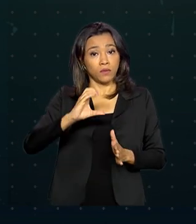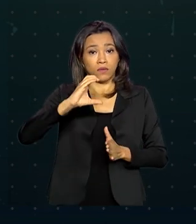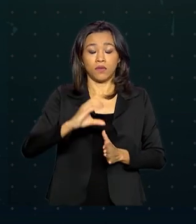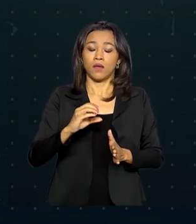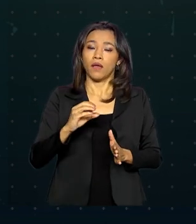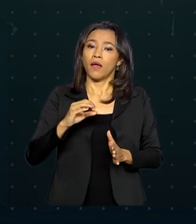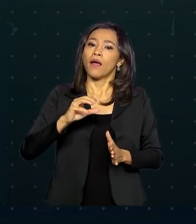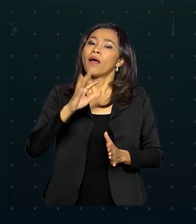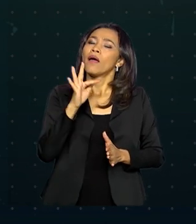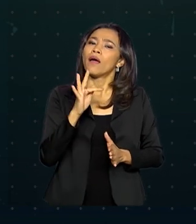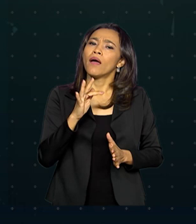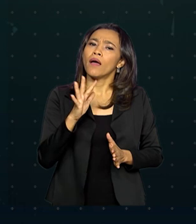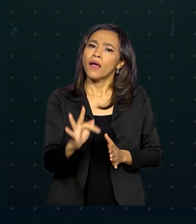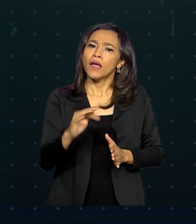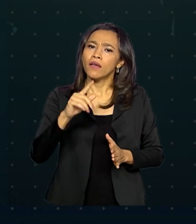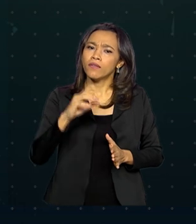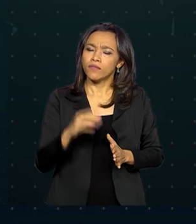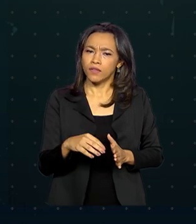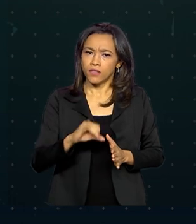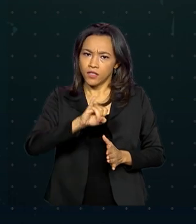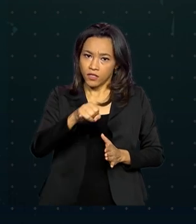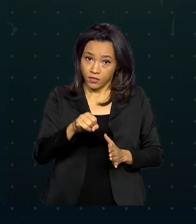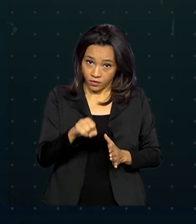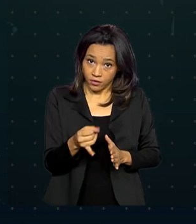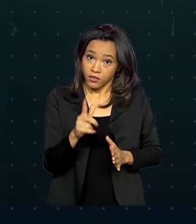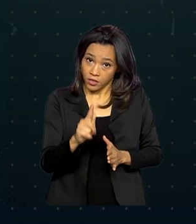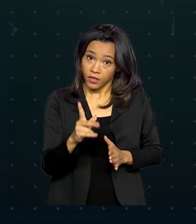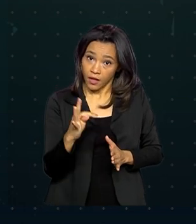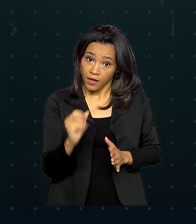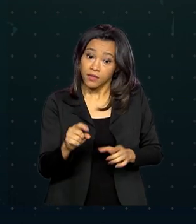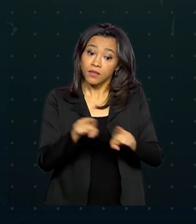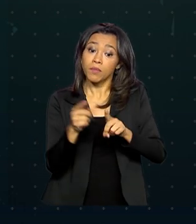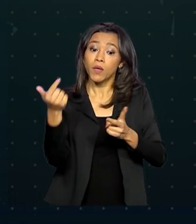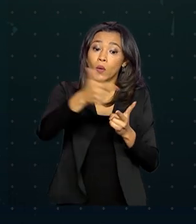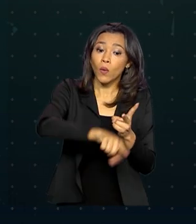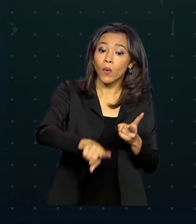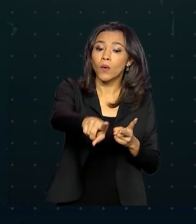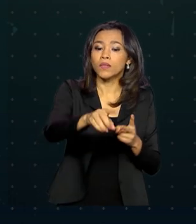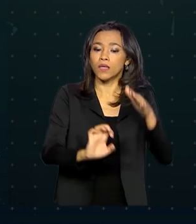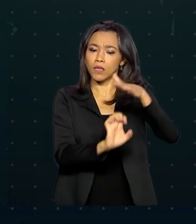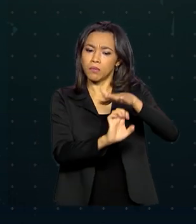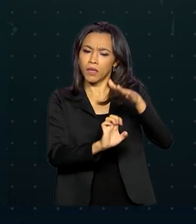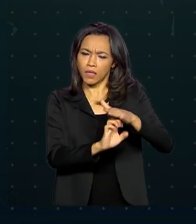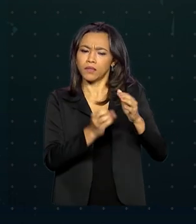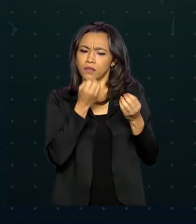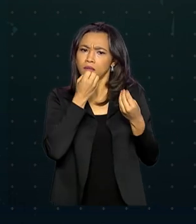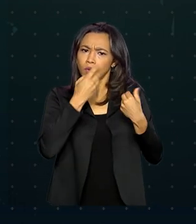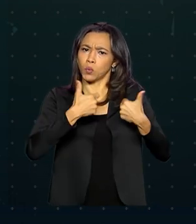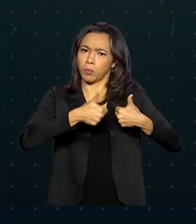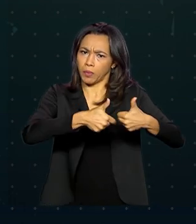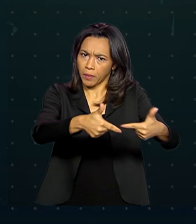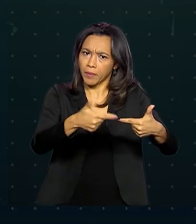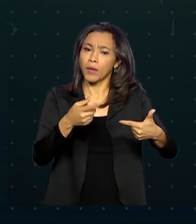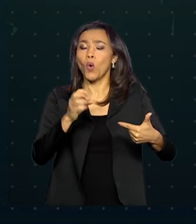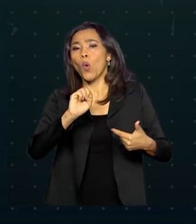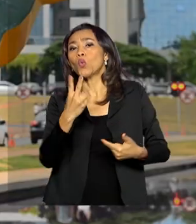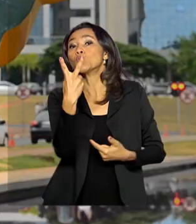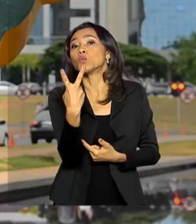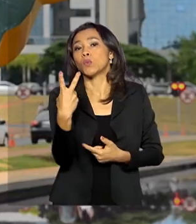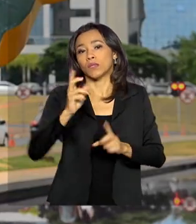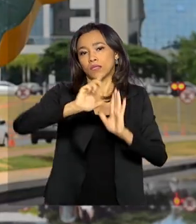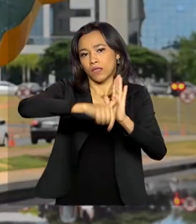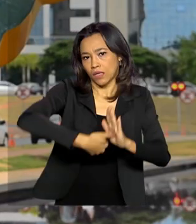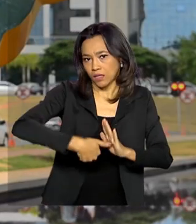para bater a dívida. E empresas que estão com as parcelas em dia ou até duas prestações atrasadas.